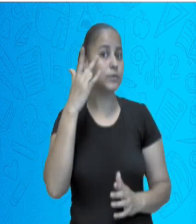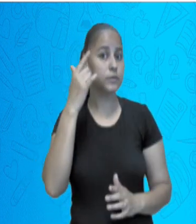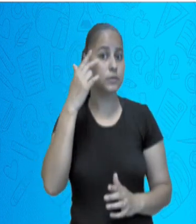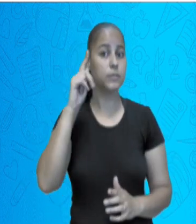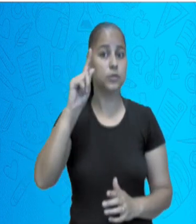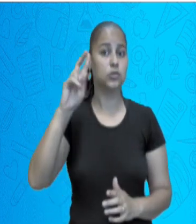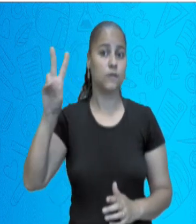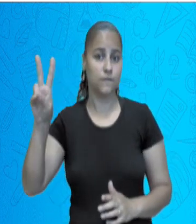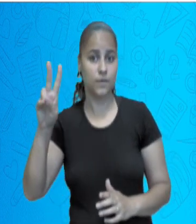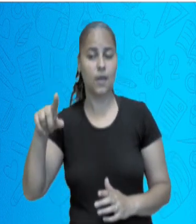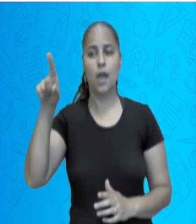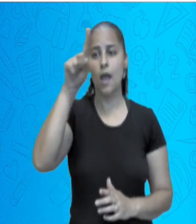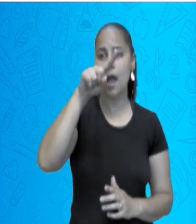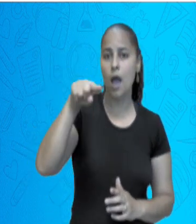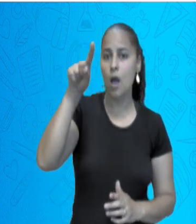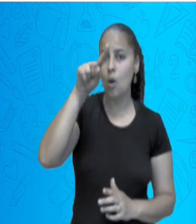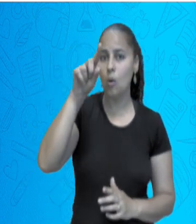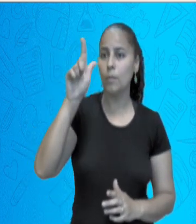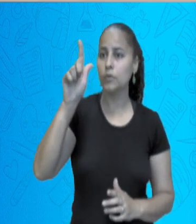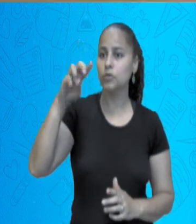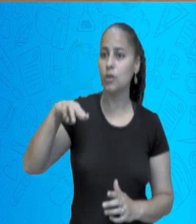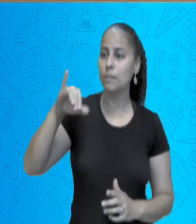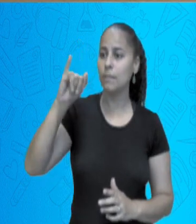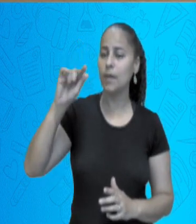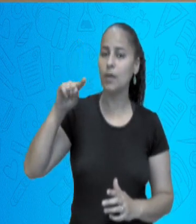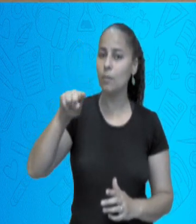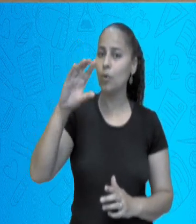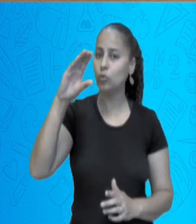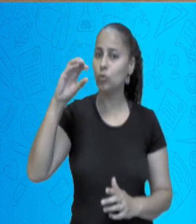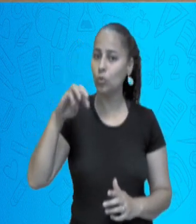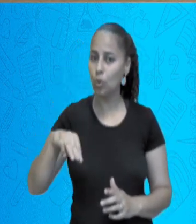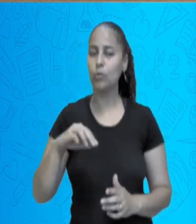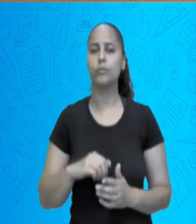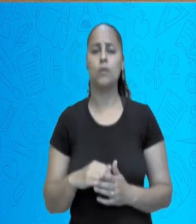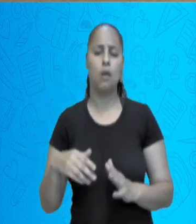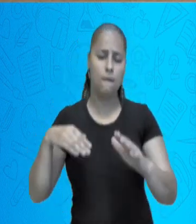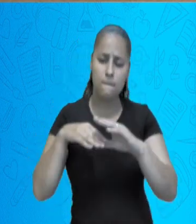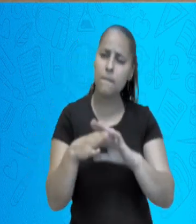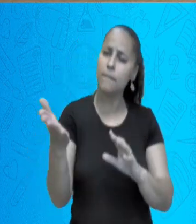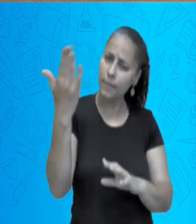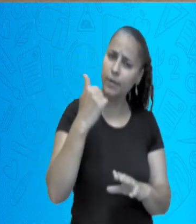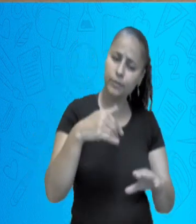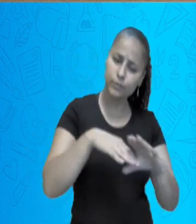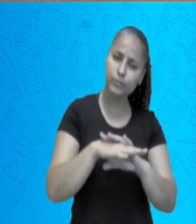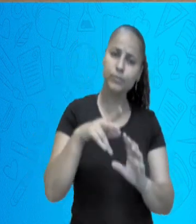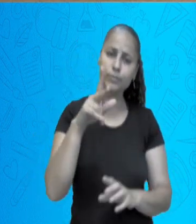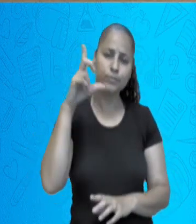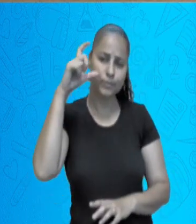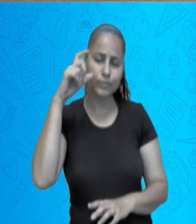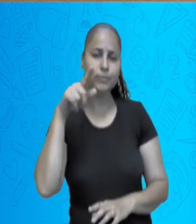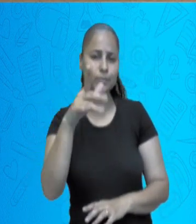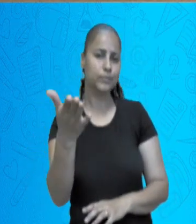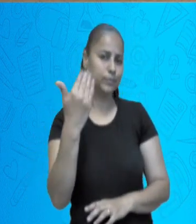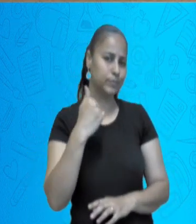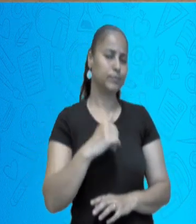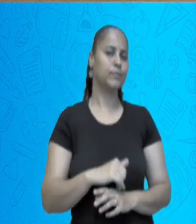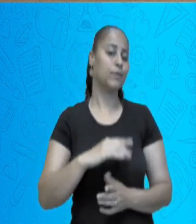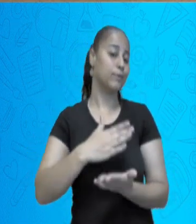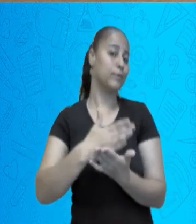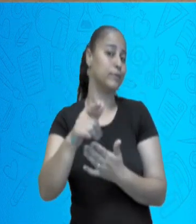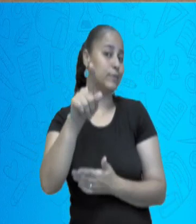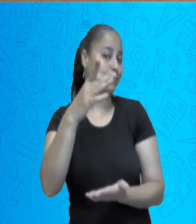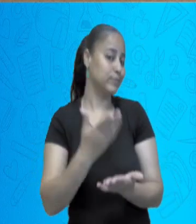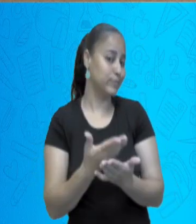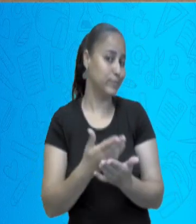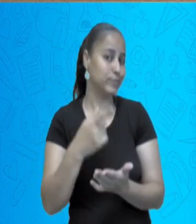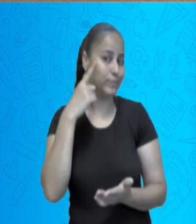artesmedgv arroba gmail.com Mande a sua fotografia para nós que, quem sabe, a próxima aula será